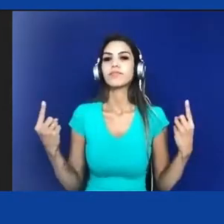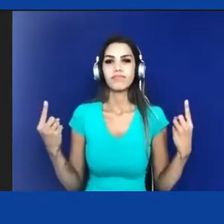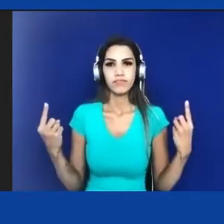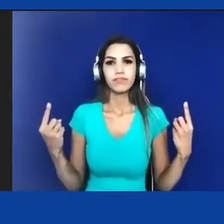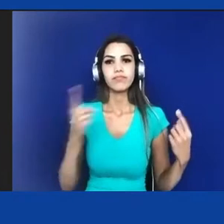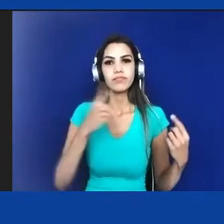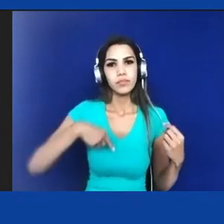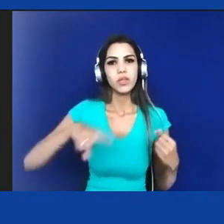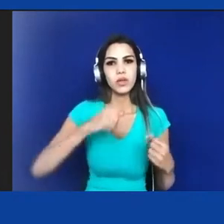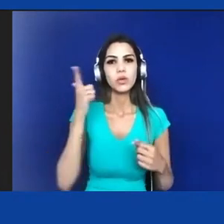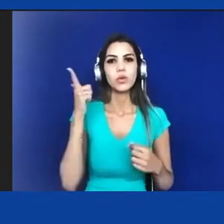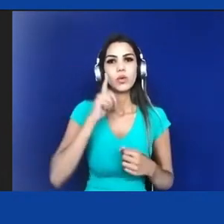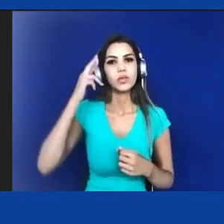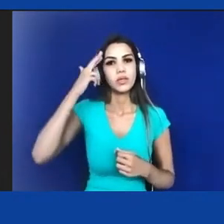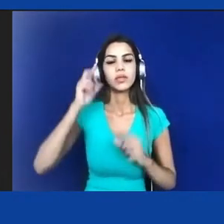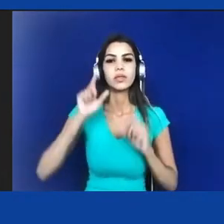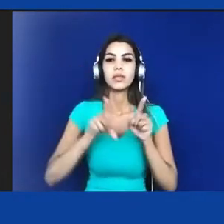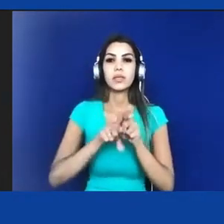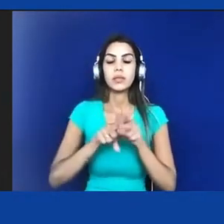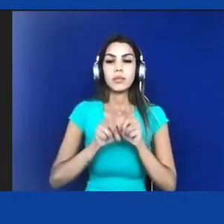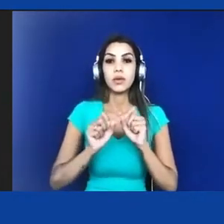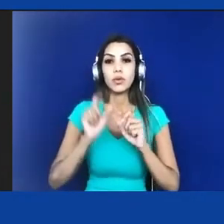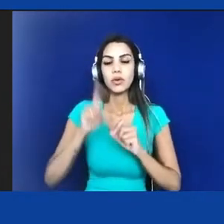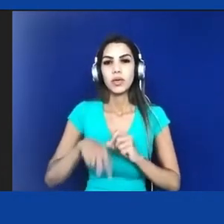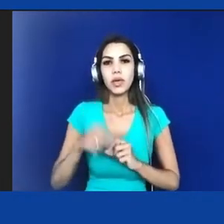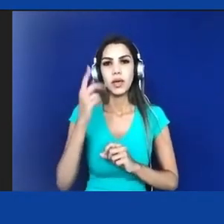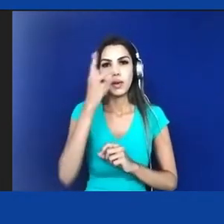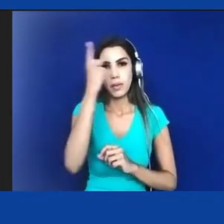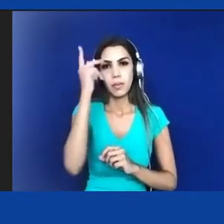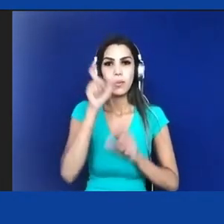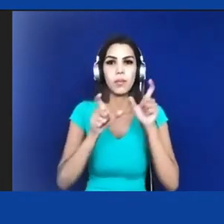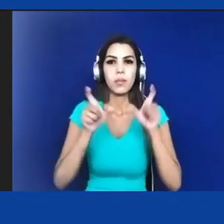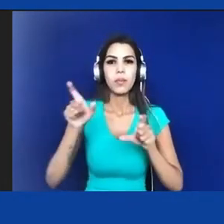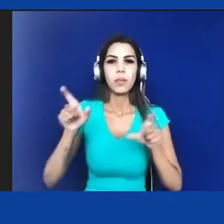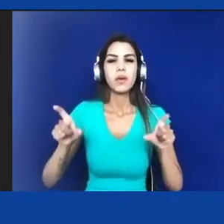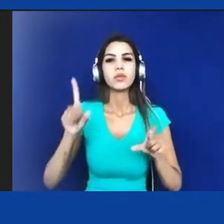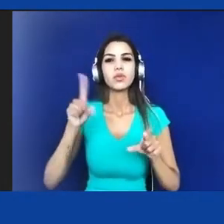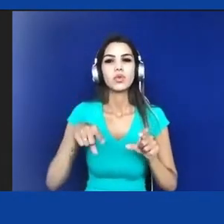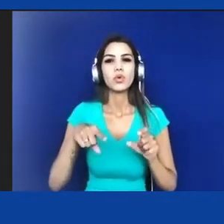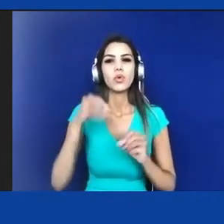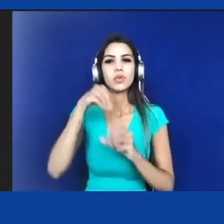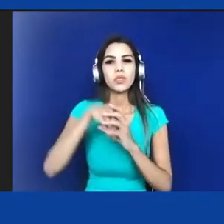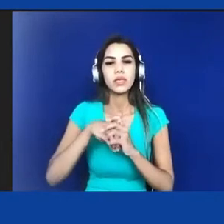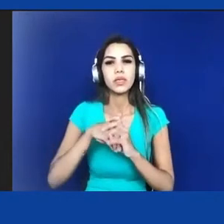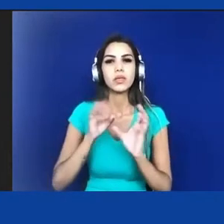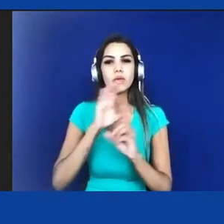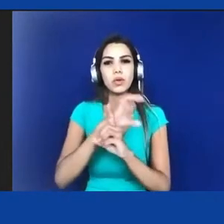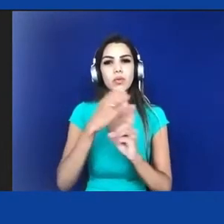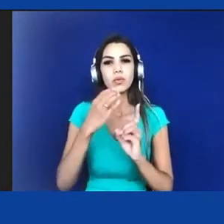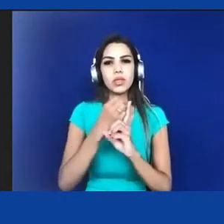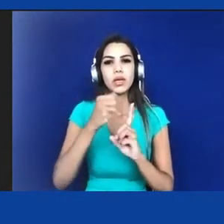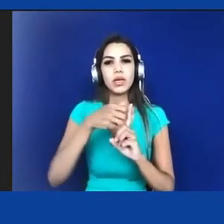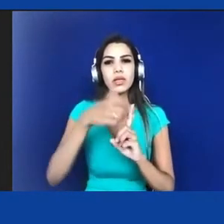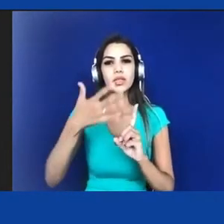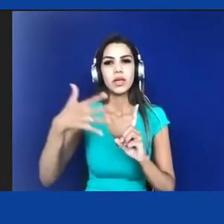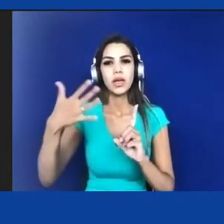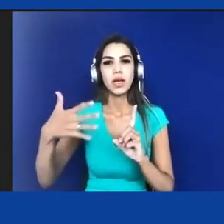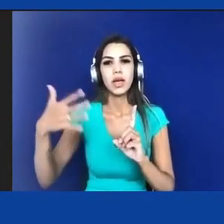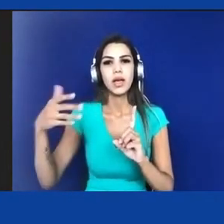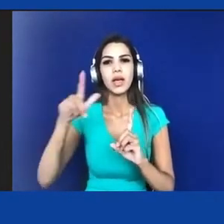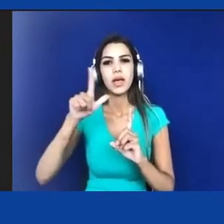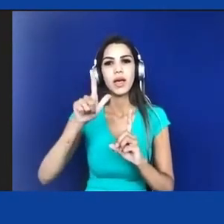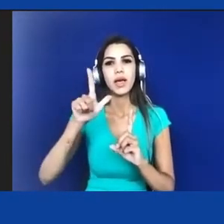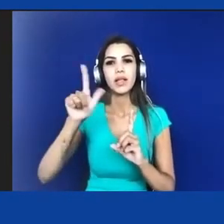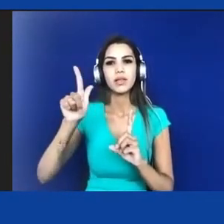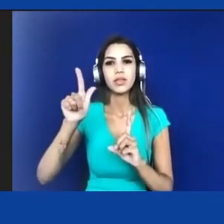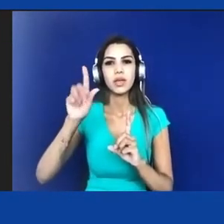população LGBT, negros e negras são os mais atingidos pela violência, de acordo com os dados do Sinan, que